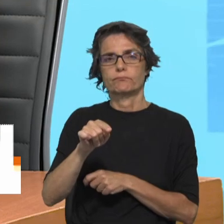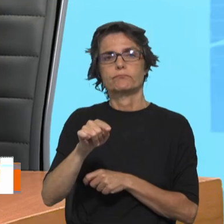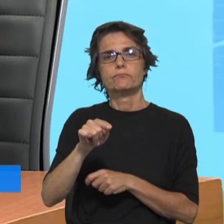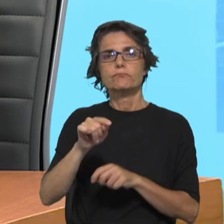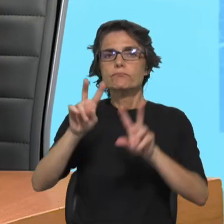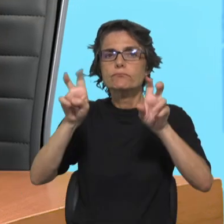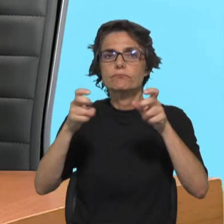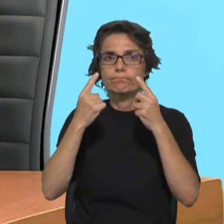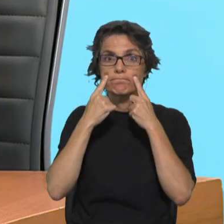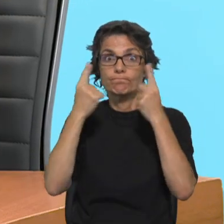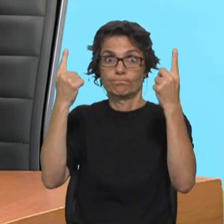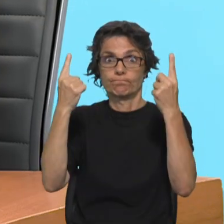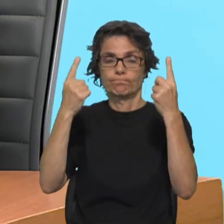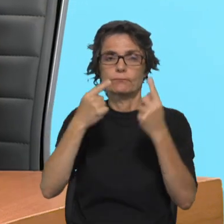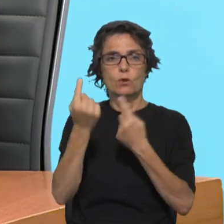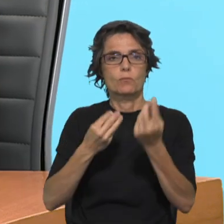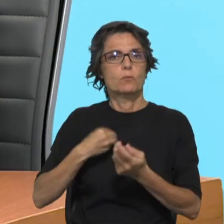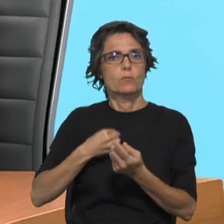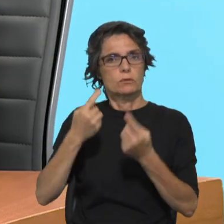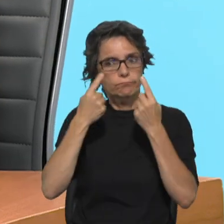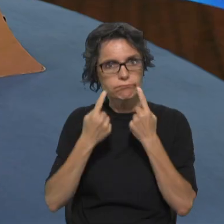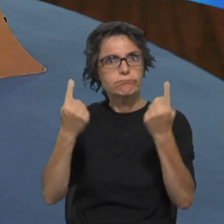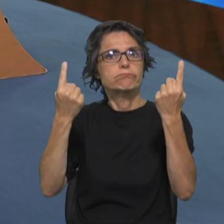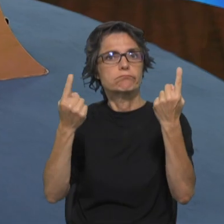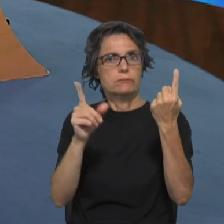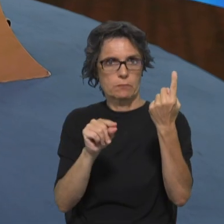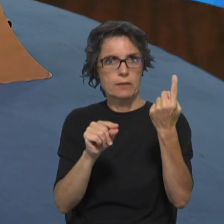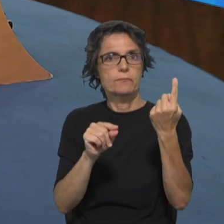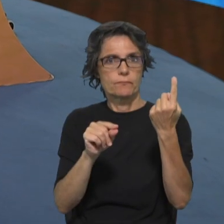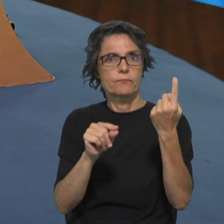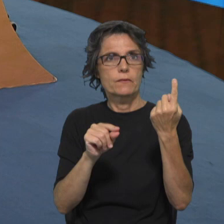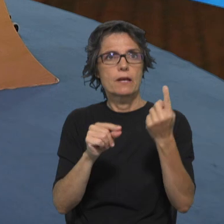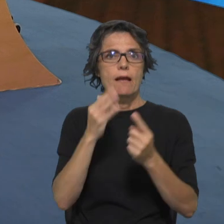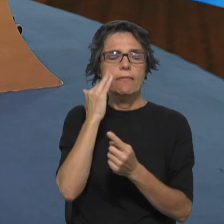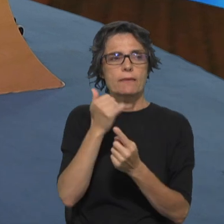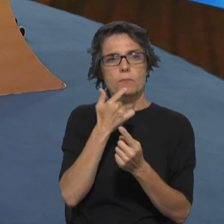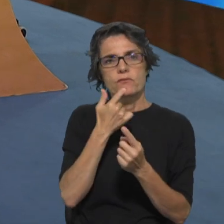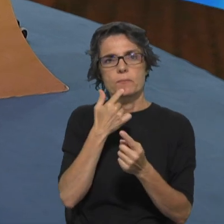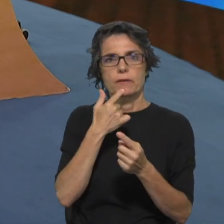tema e lançar algumas preocupações que fazemos uma leitura da realidade.